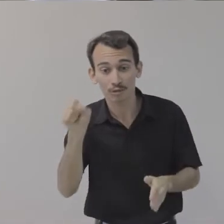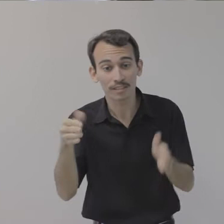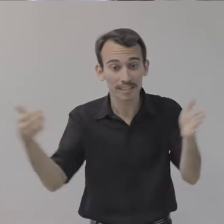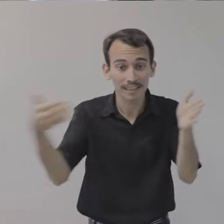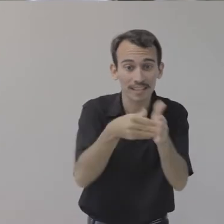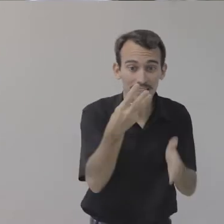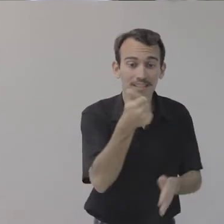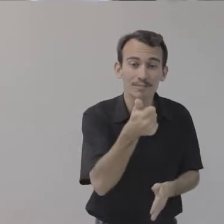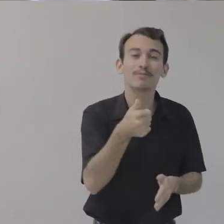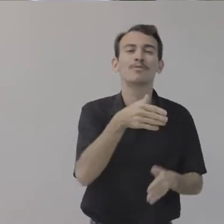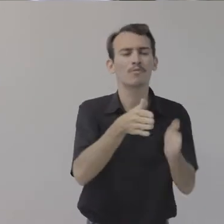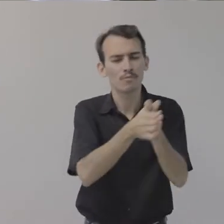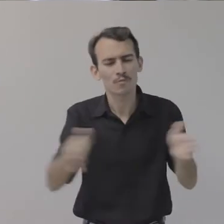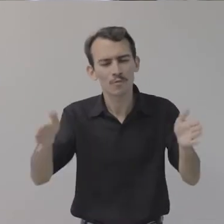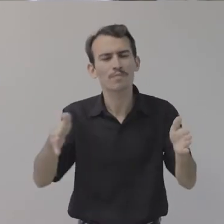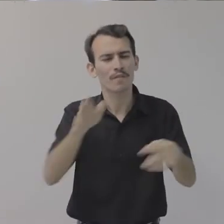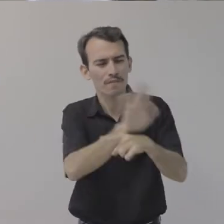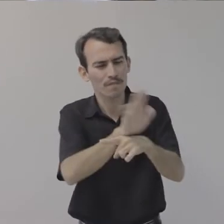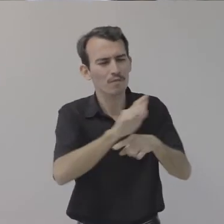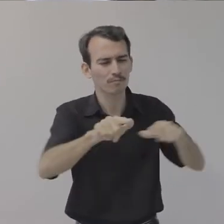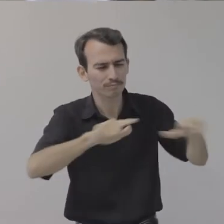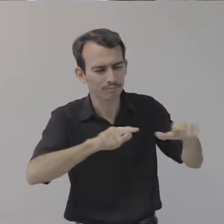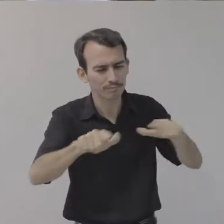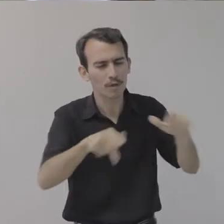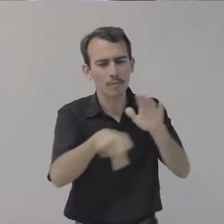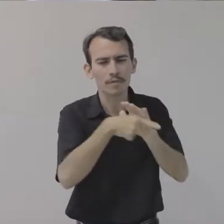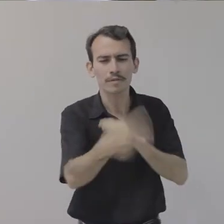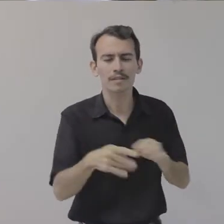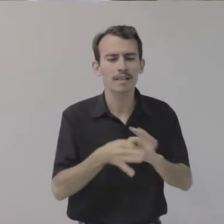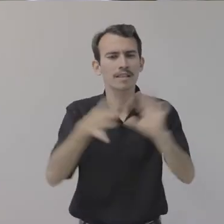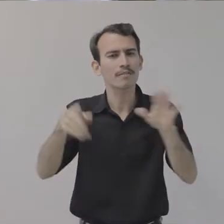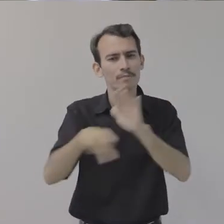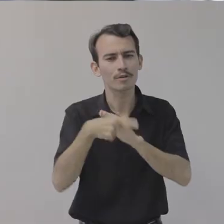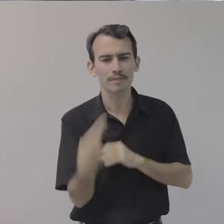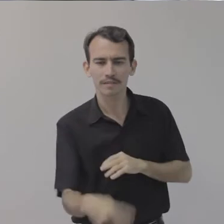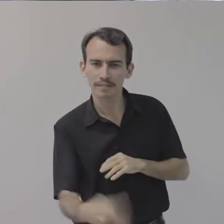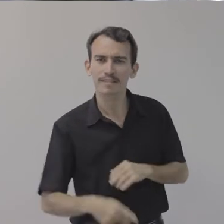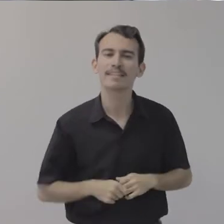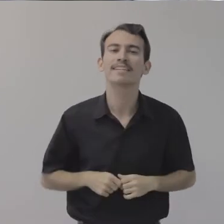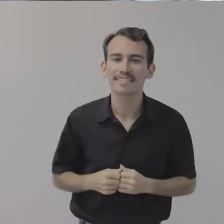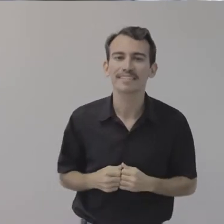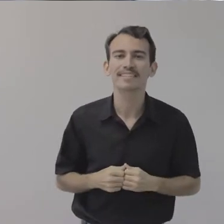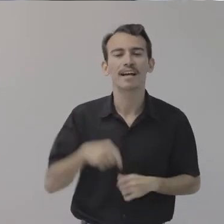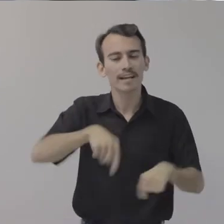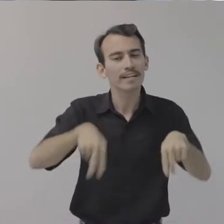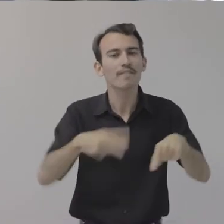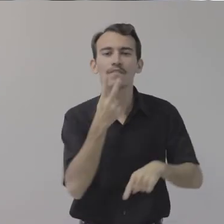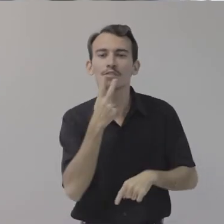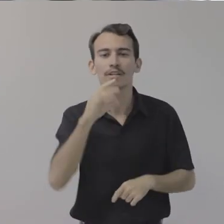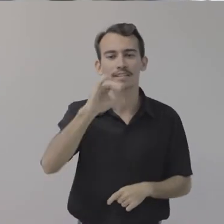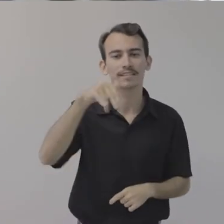acontece a 12ª Mostra Produção Independente Aldeias no Cine Jardins, em Vitória. Serão exibidos os mais